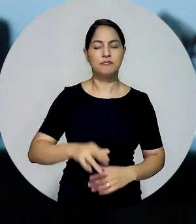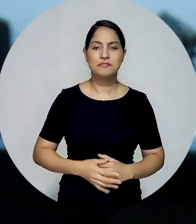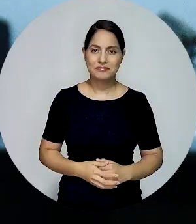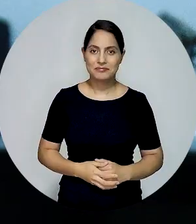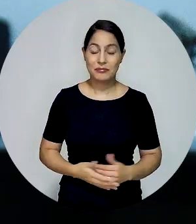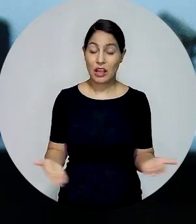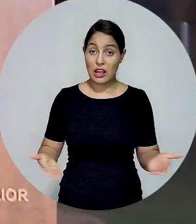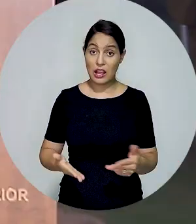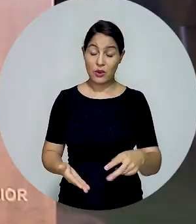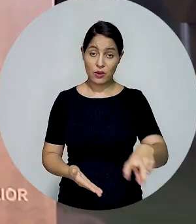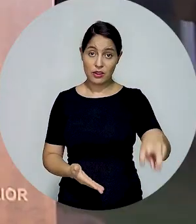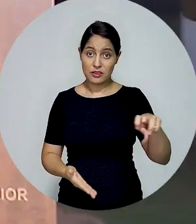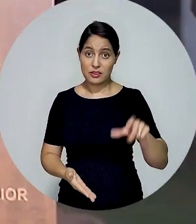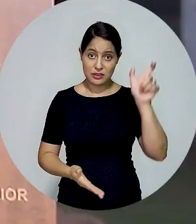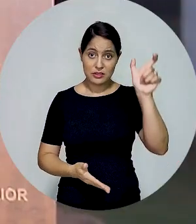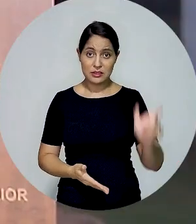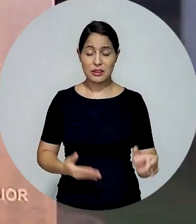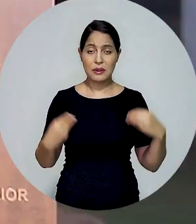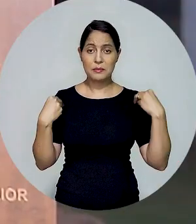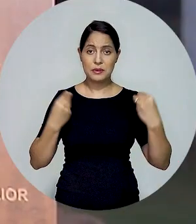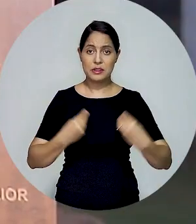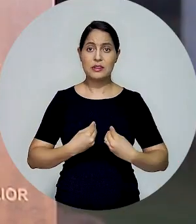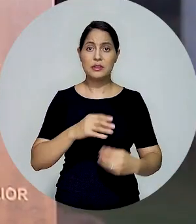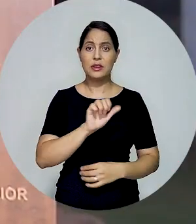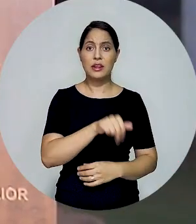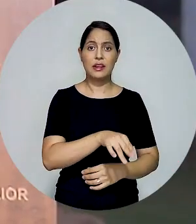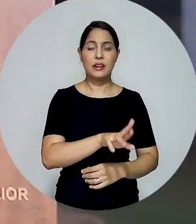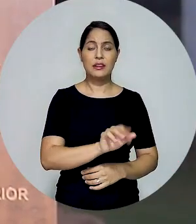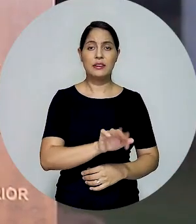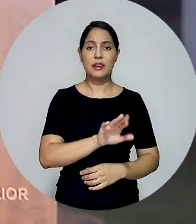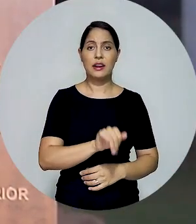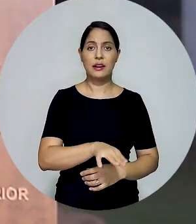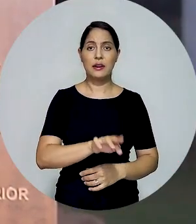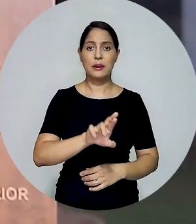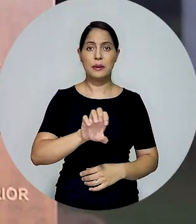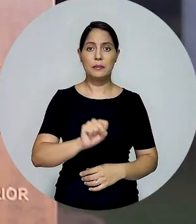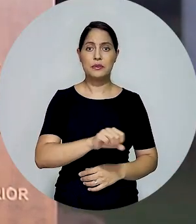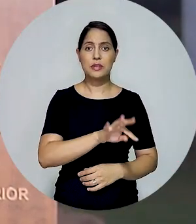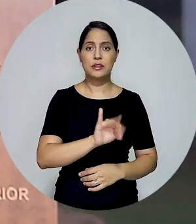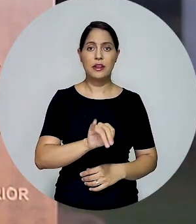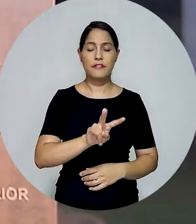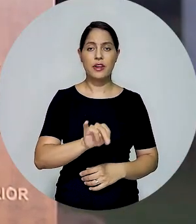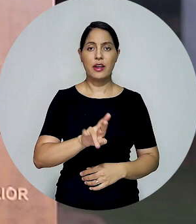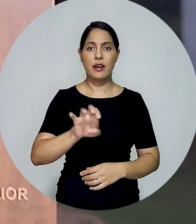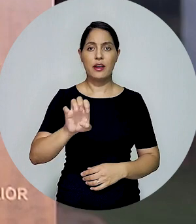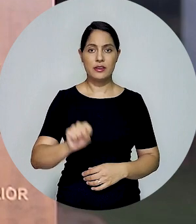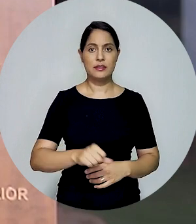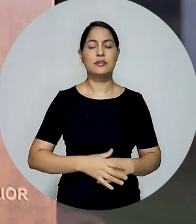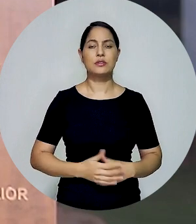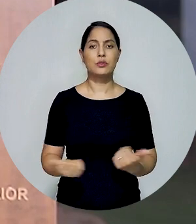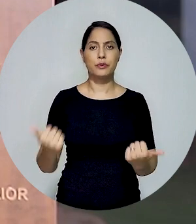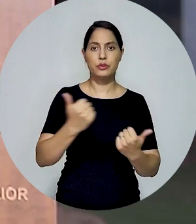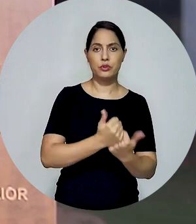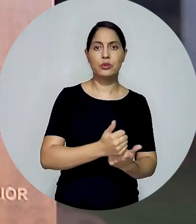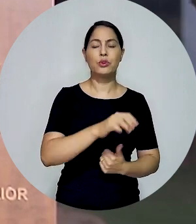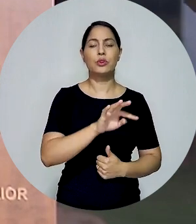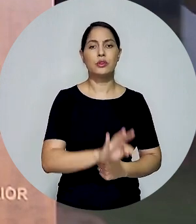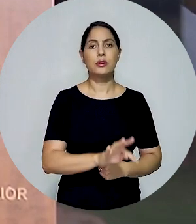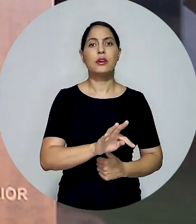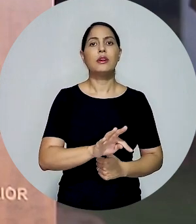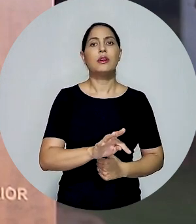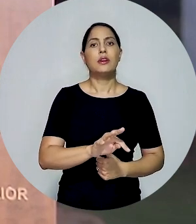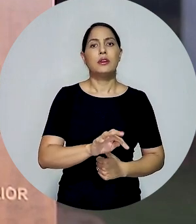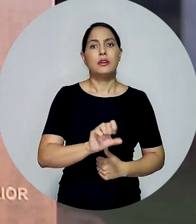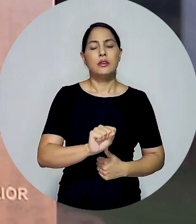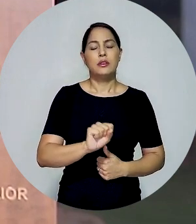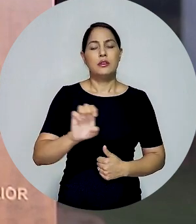Alexandre de Moraes. Declaro aberto o ato de posse de sua excelência, senhor ministro André Ramos Tavares, no cargo de ministro substituto